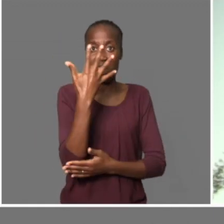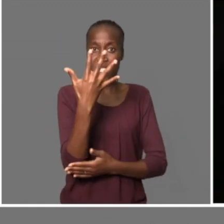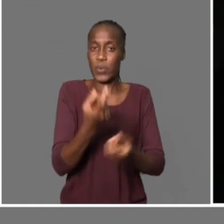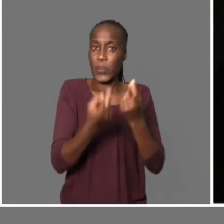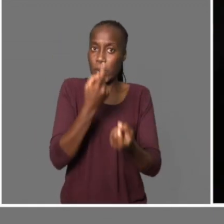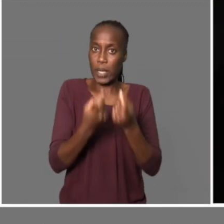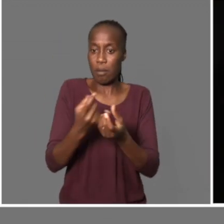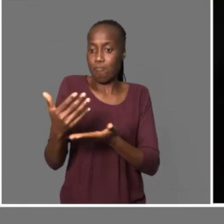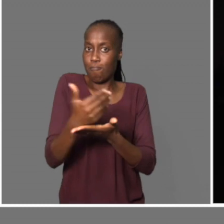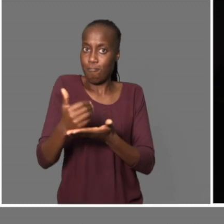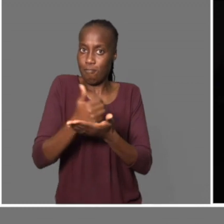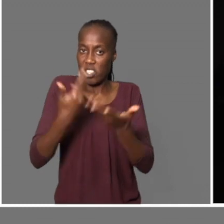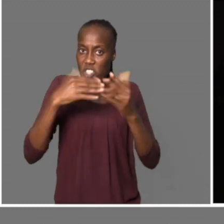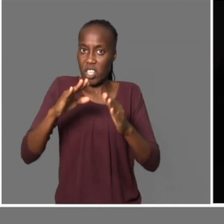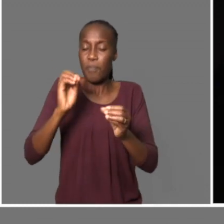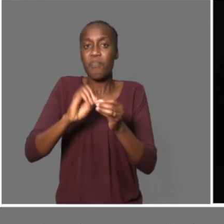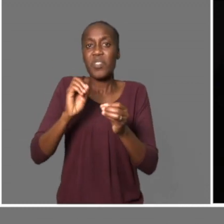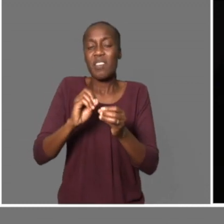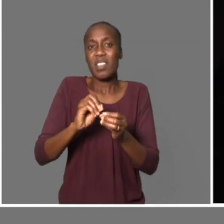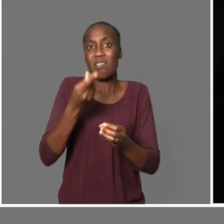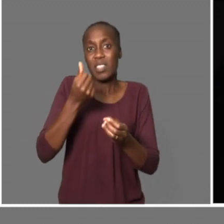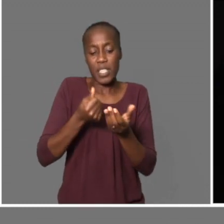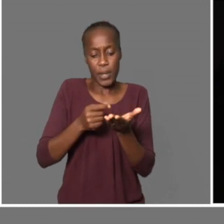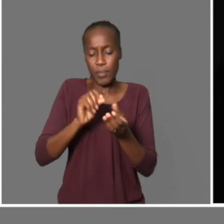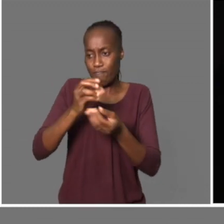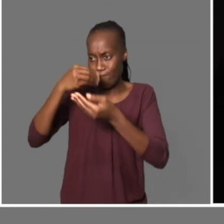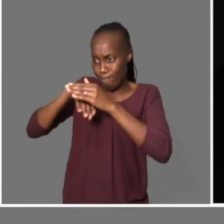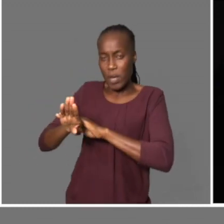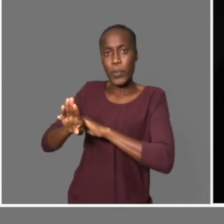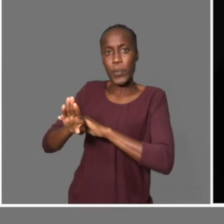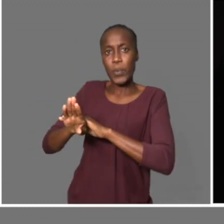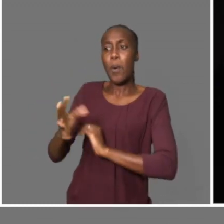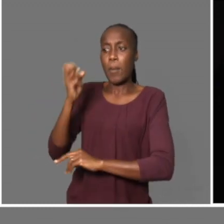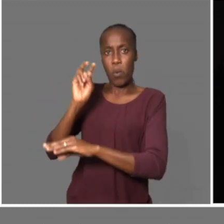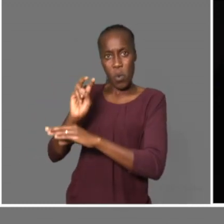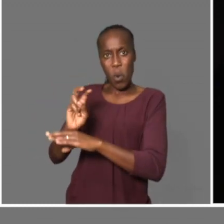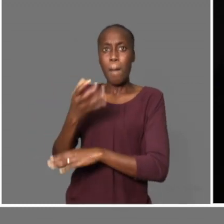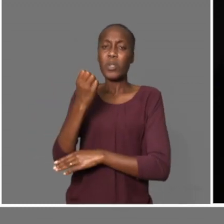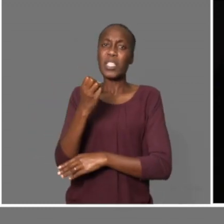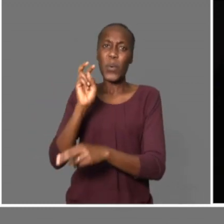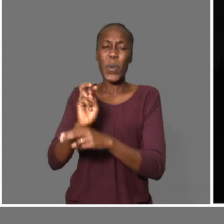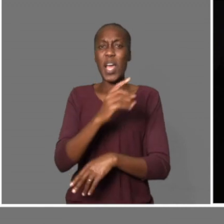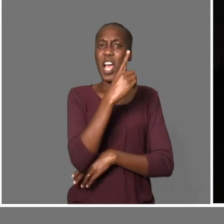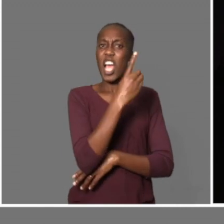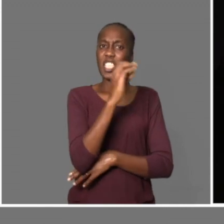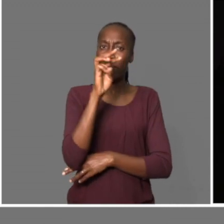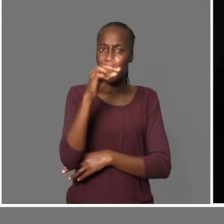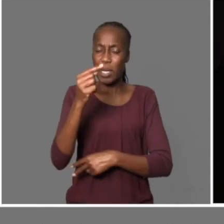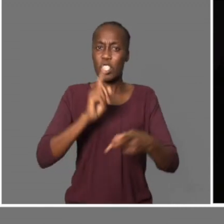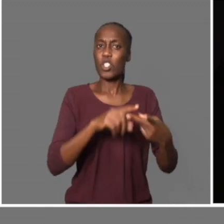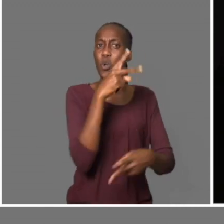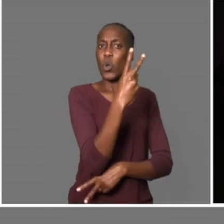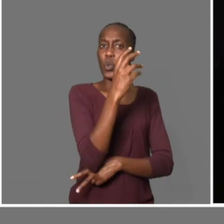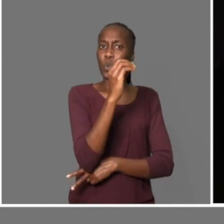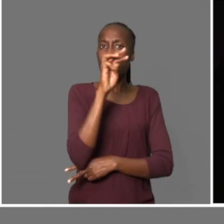Sábia. Sabemos que você vai no Rio e consegue cinco quilos. Nesses cinco quilos, se houvesse um banco que você anda a pé para ir